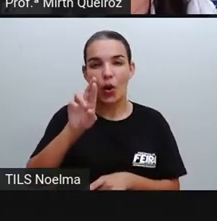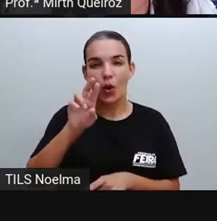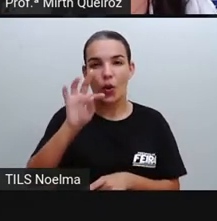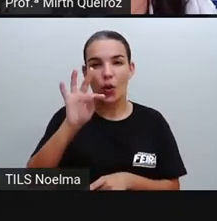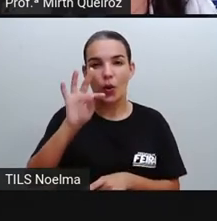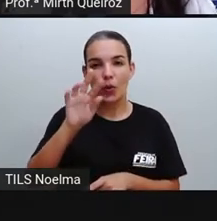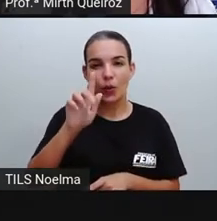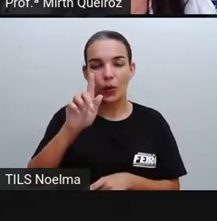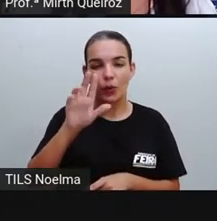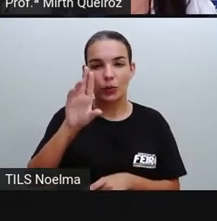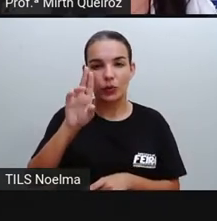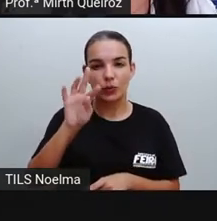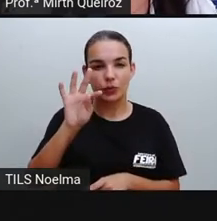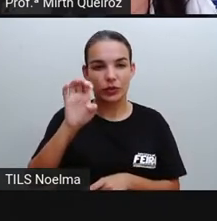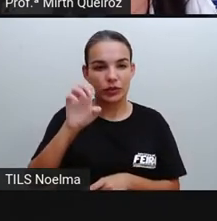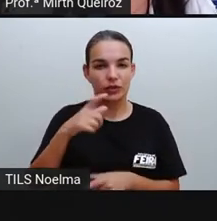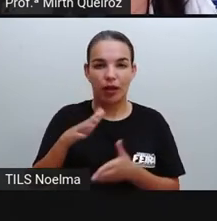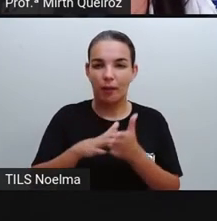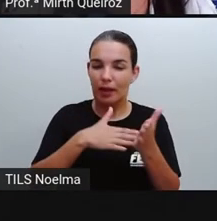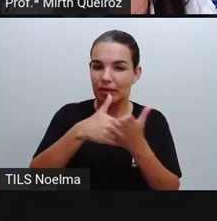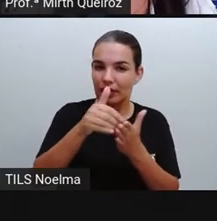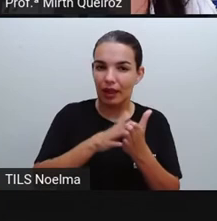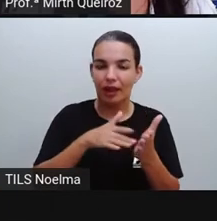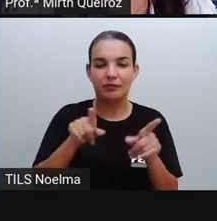exemplos aí. A manteiga também.